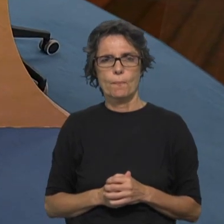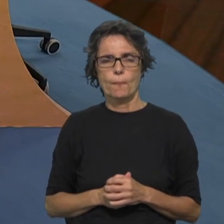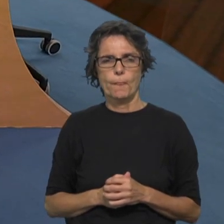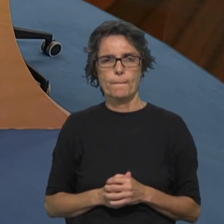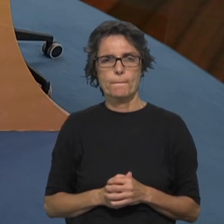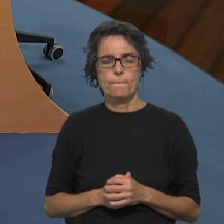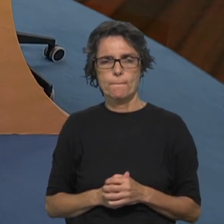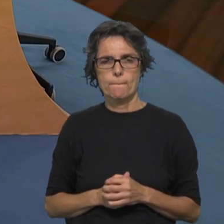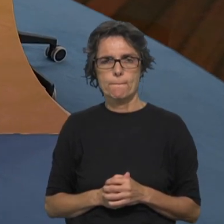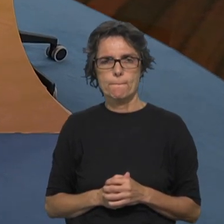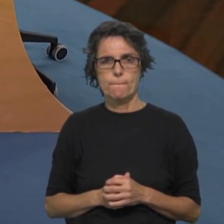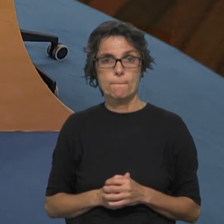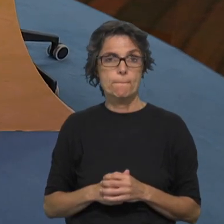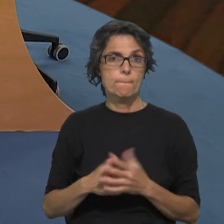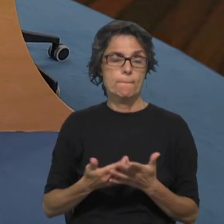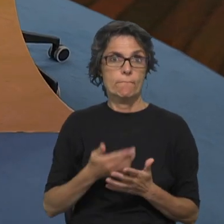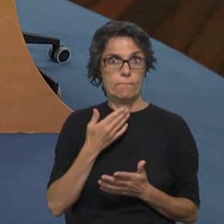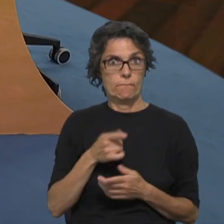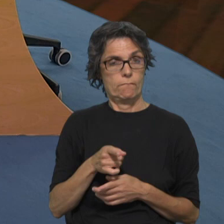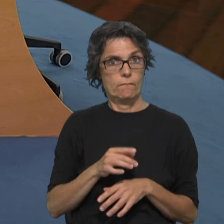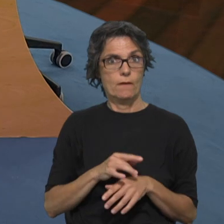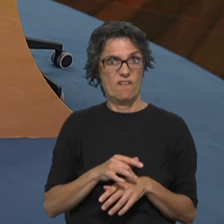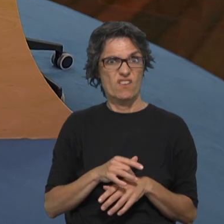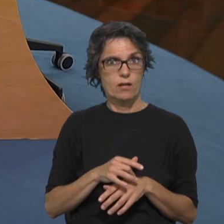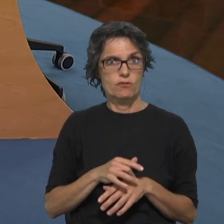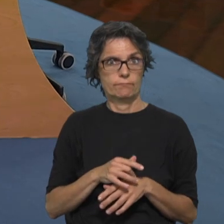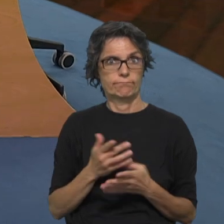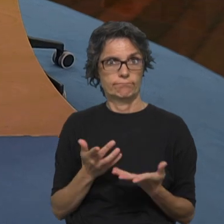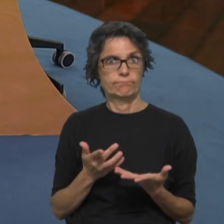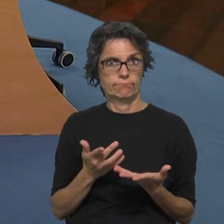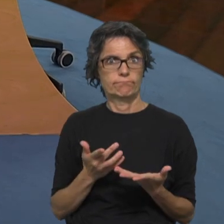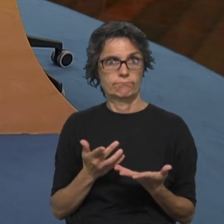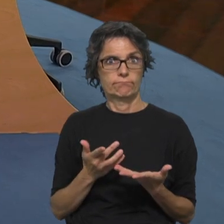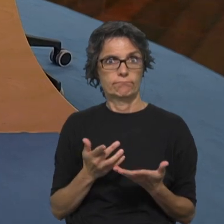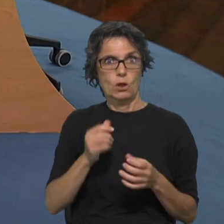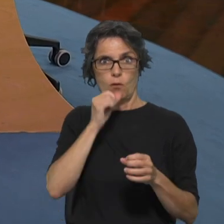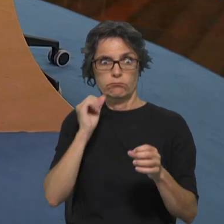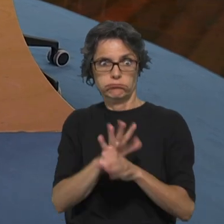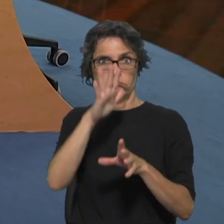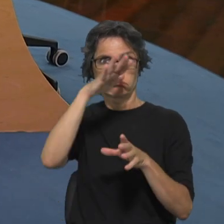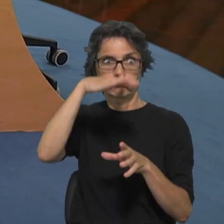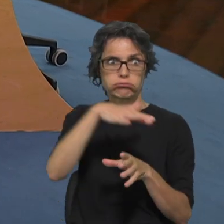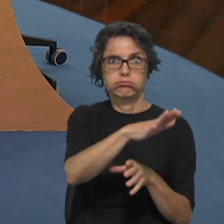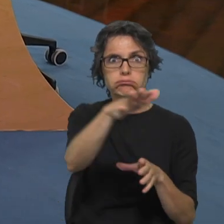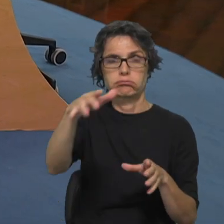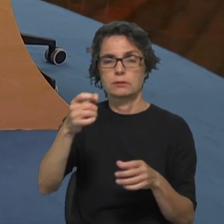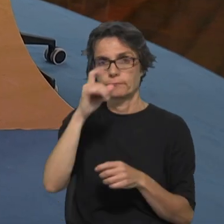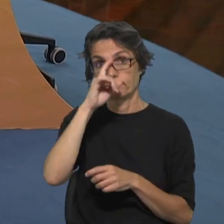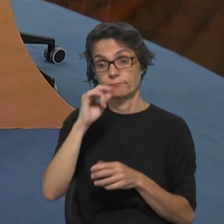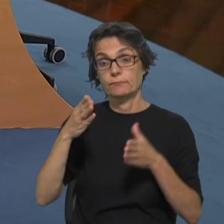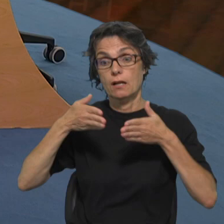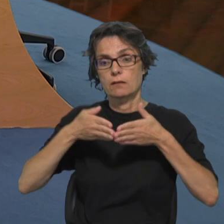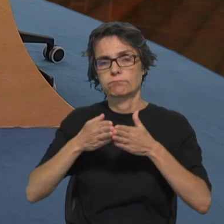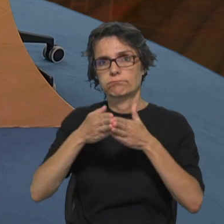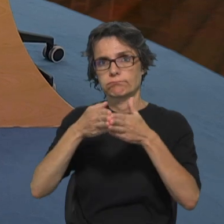Ora, esta experiência de fragilidade no meio do mar lembra-nos imediatamente a experiência do Mediterrâneo e de tantos que o tentam